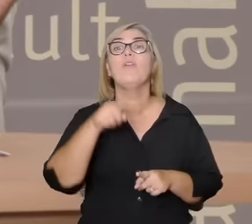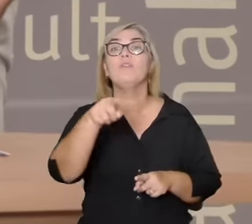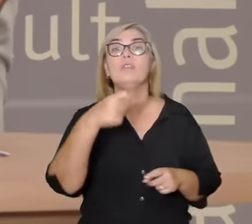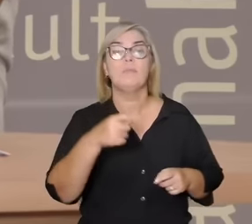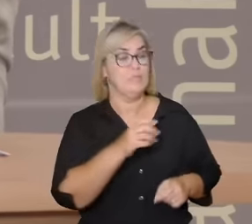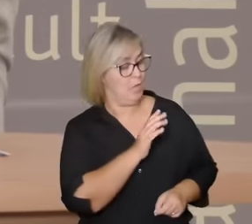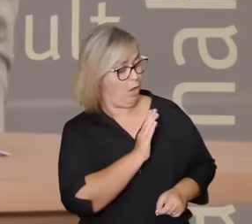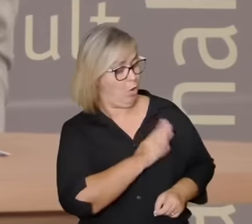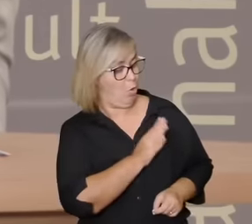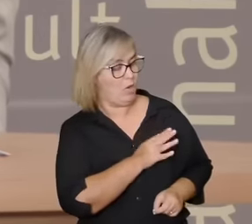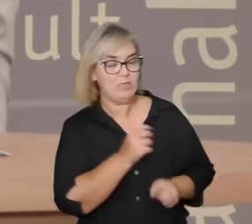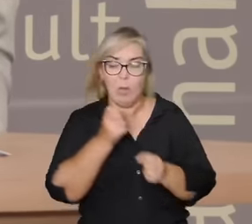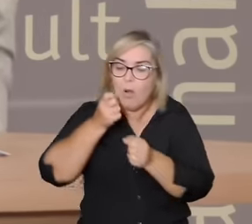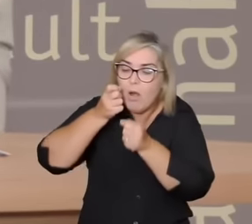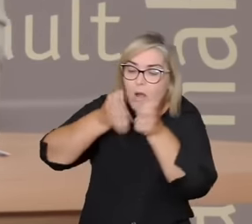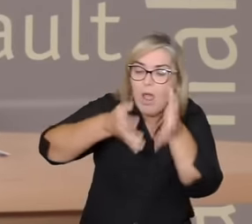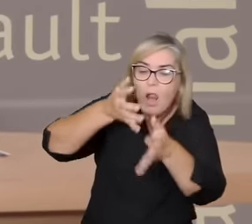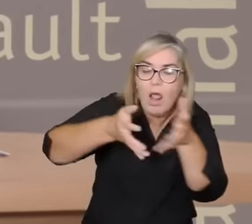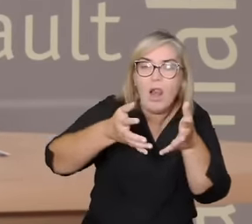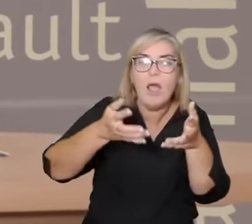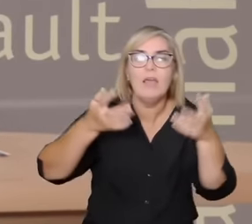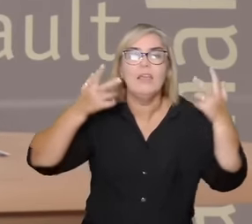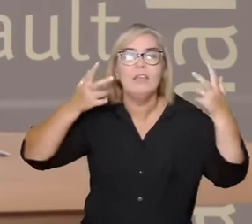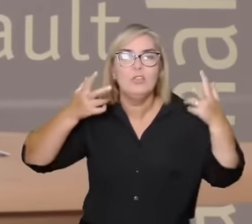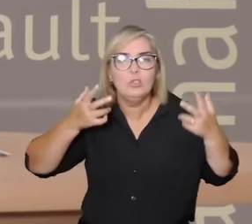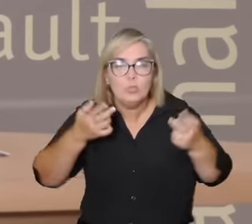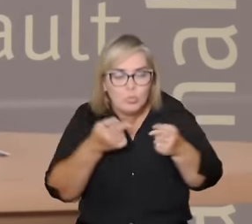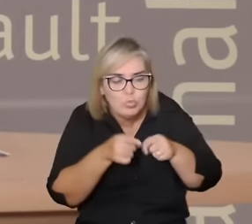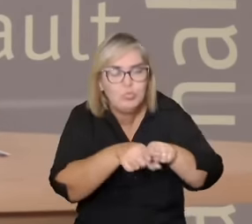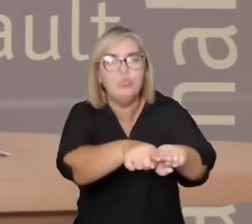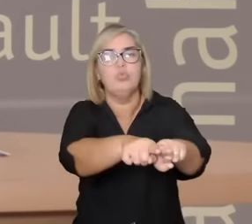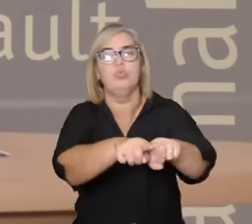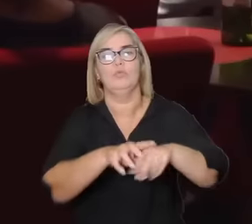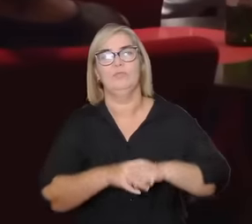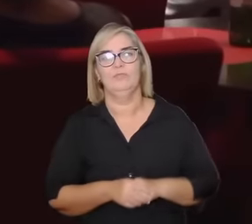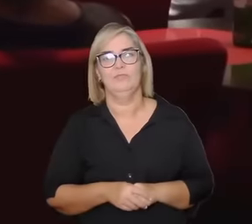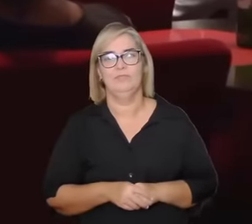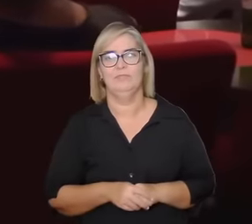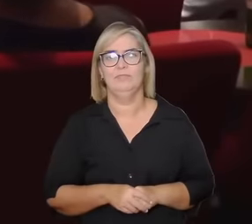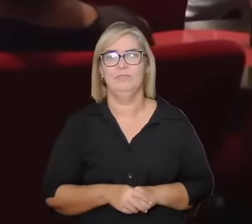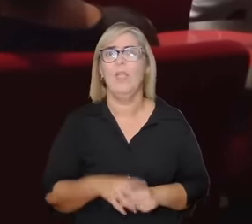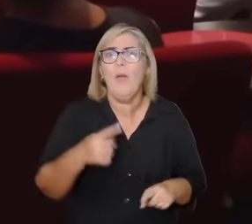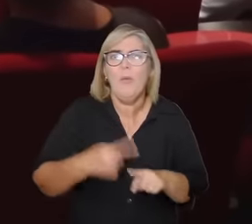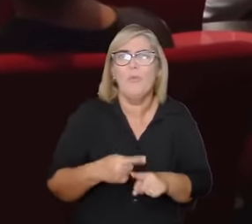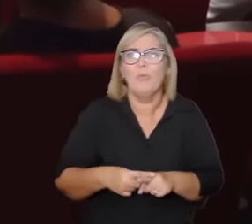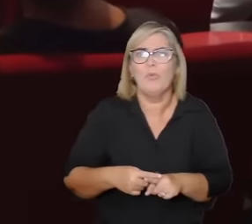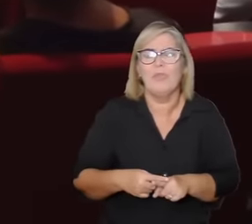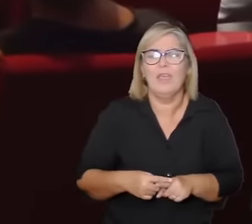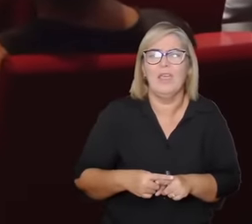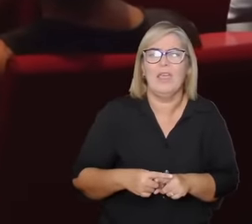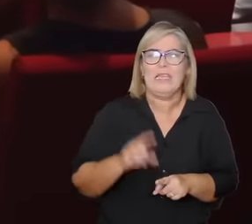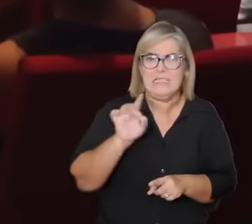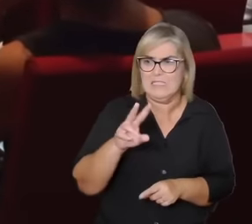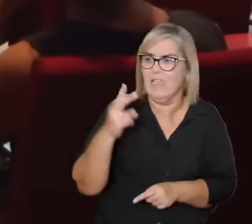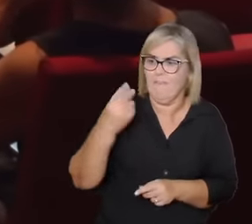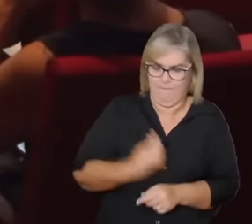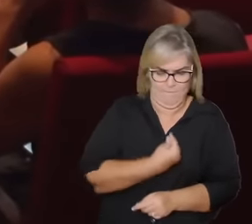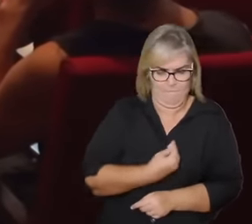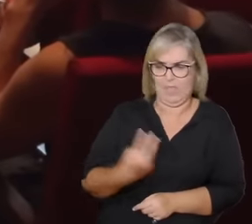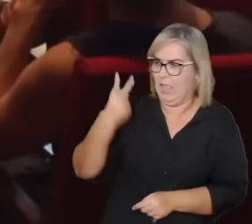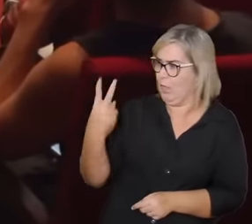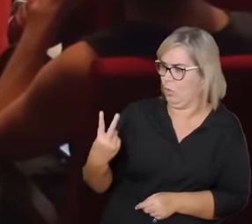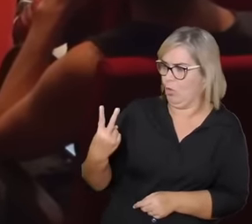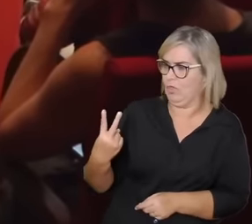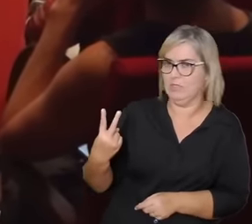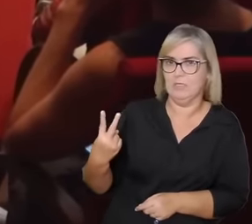terapeuta não é isso mas é dizer o que a outra precisa saber para ter noção de como vai ter a jornada porque